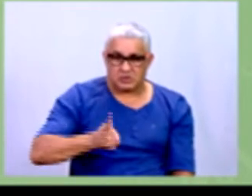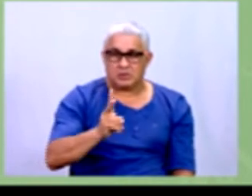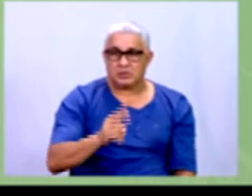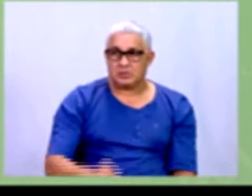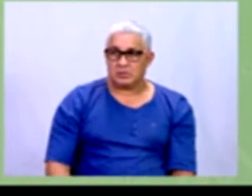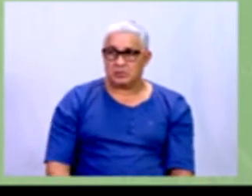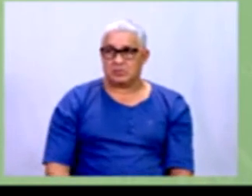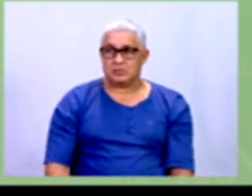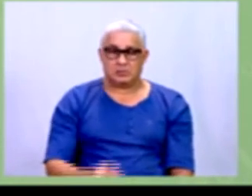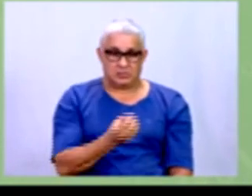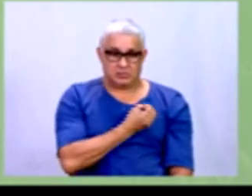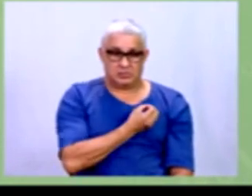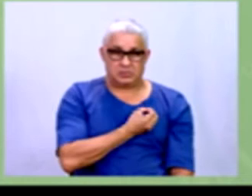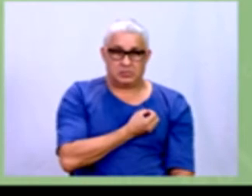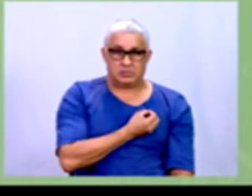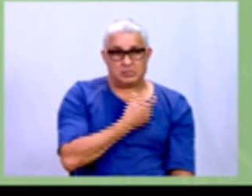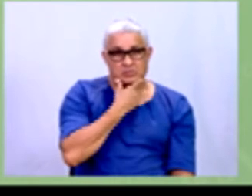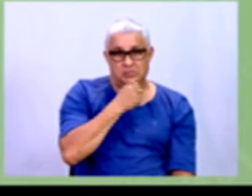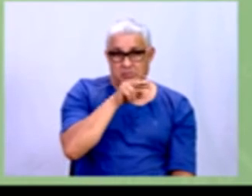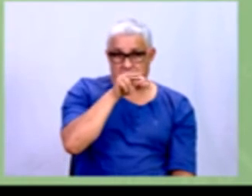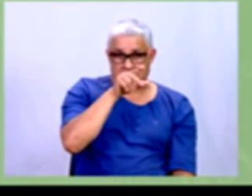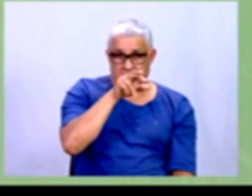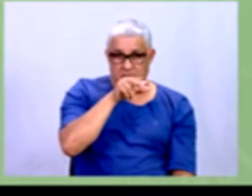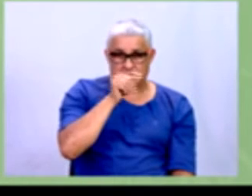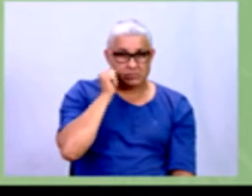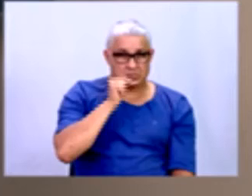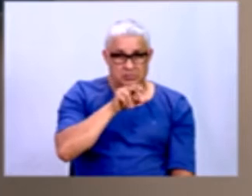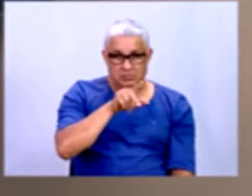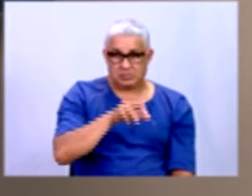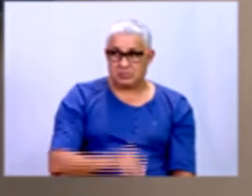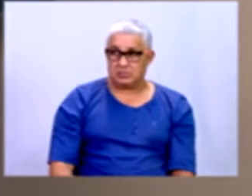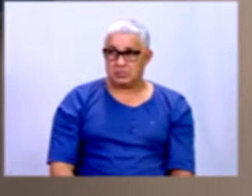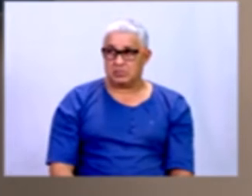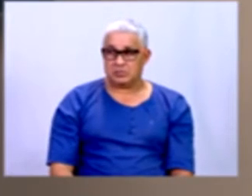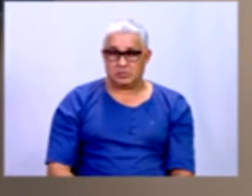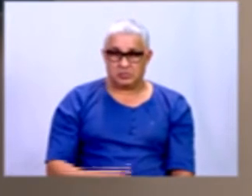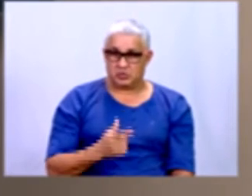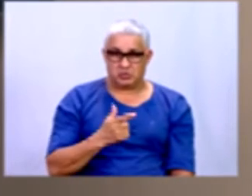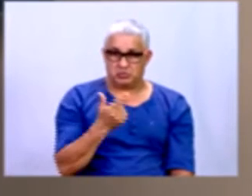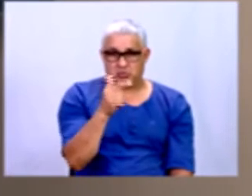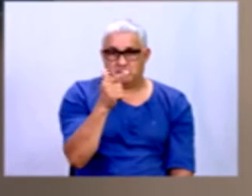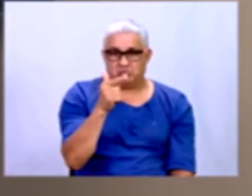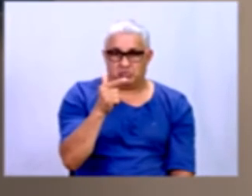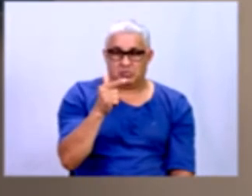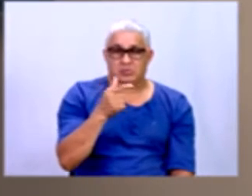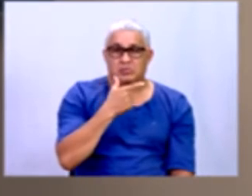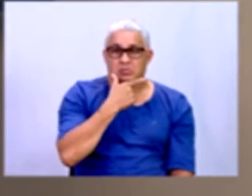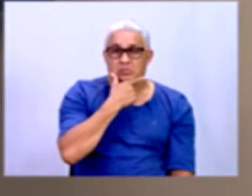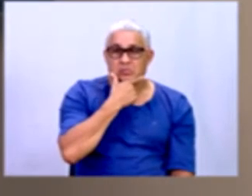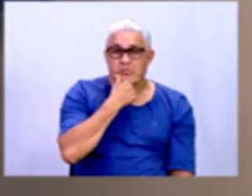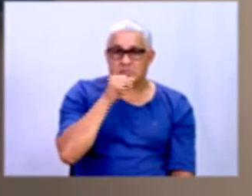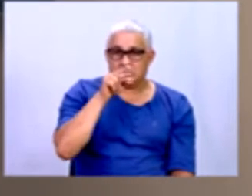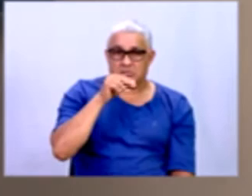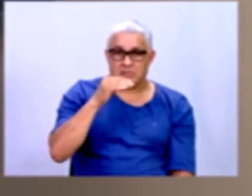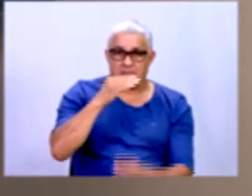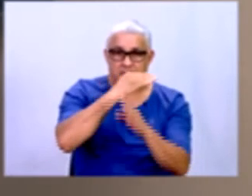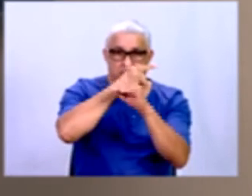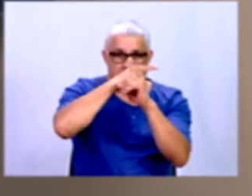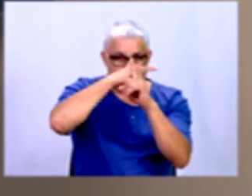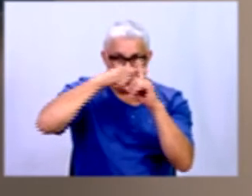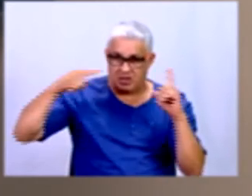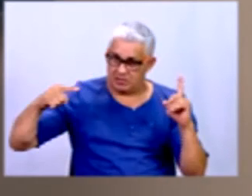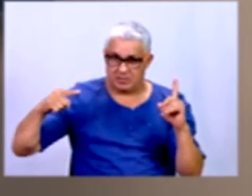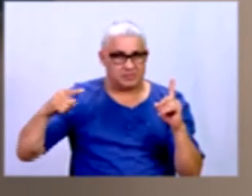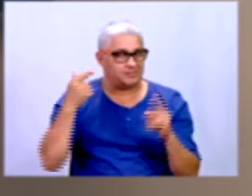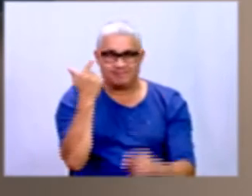Número de irmãos. Números inteiros. Ninguém tem meio irmão, tá? Não vamos entrar no caso lá de quando não é do mesmo pai, não